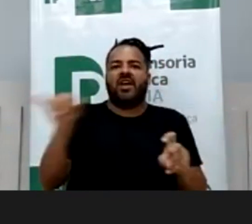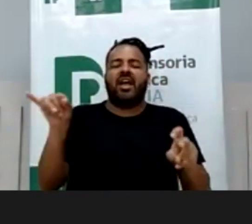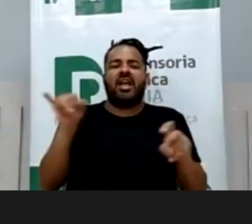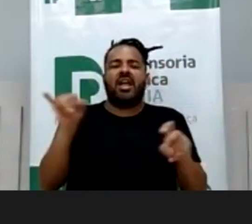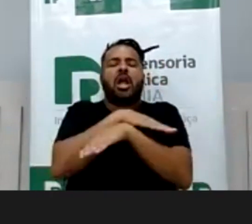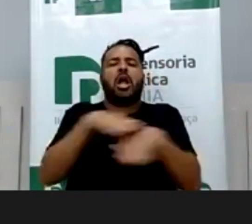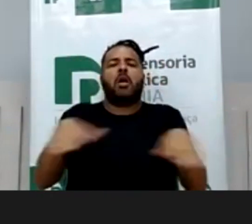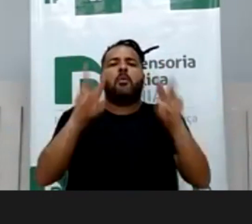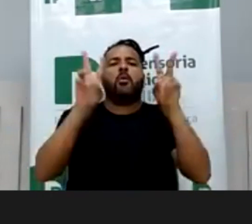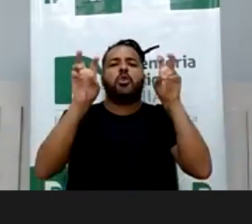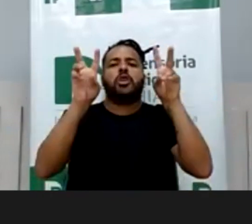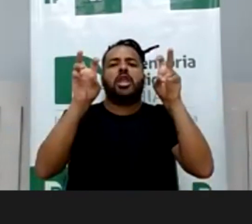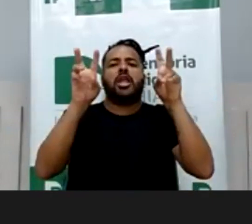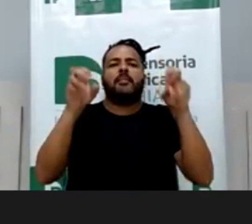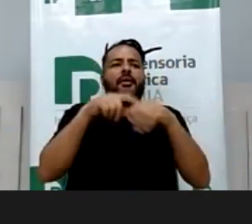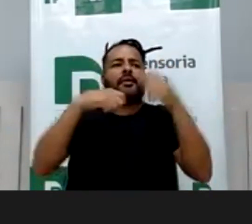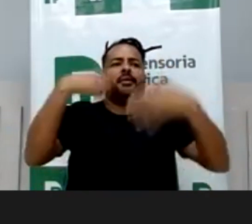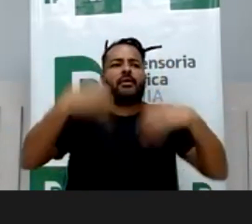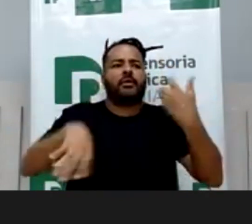Cheritin está aí.